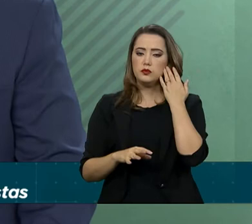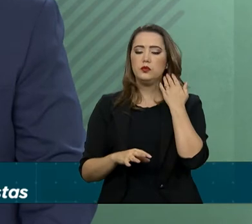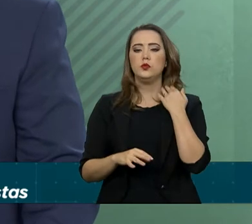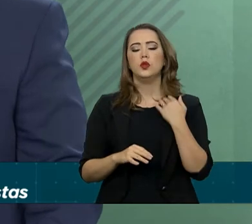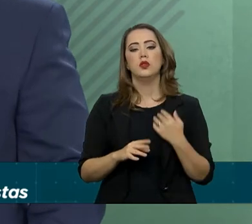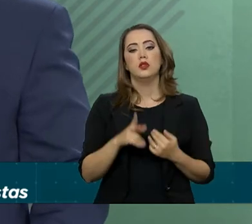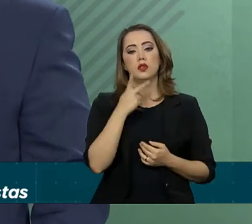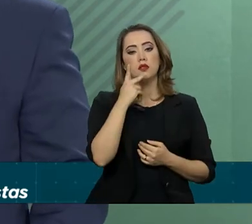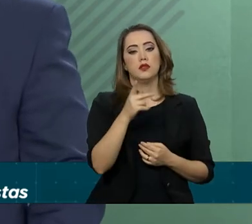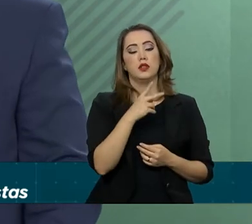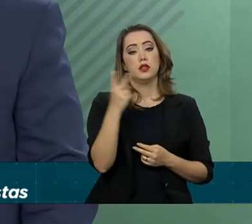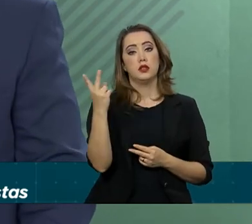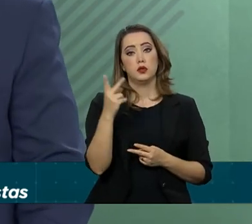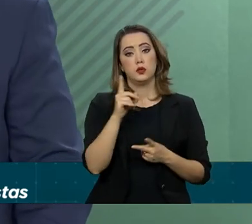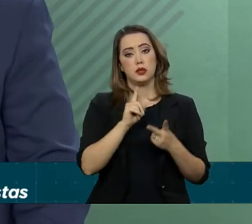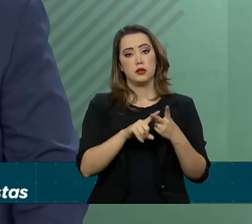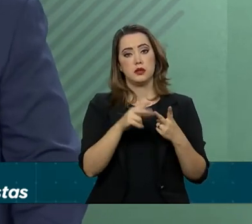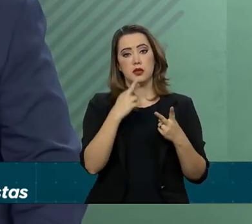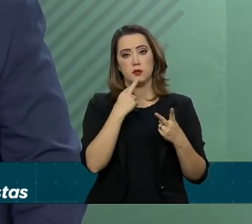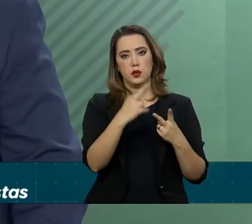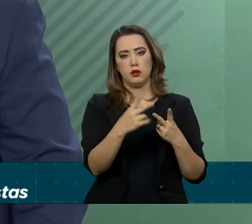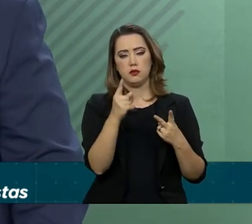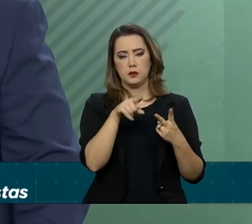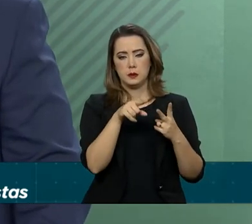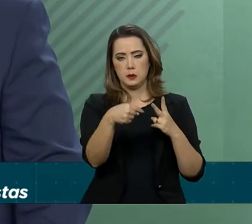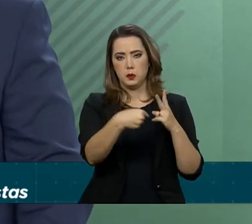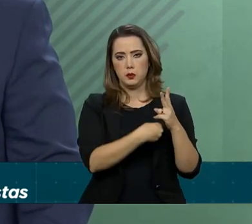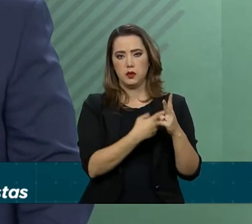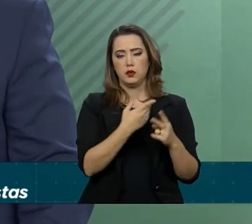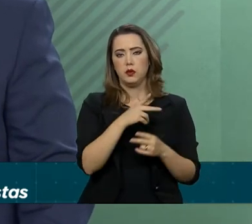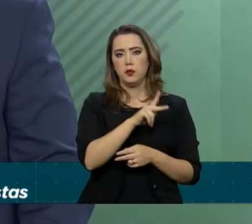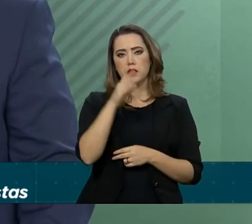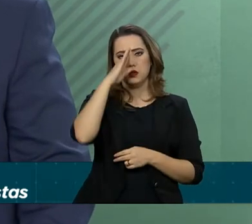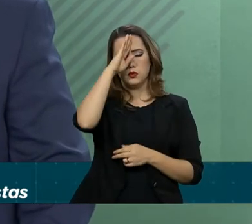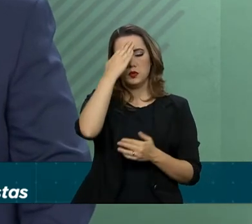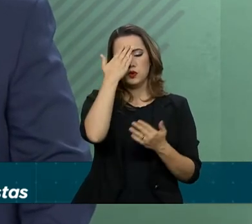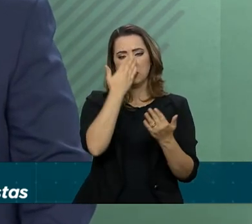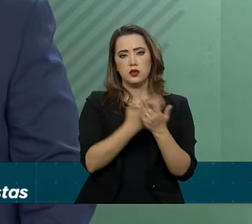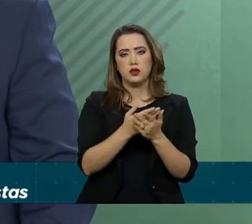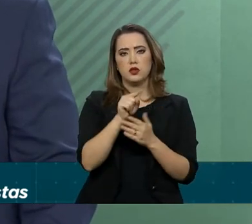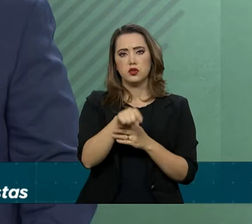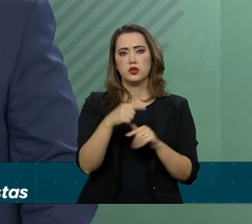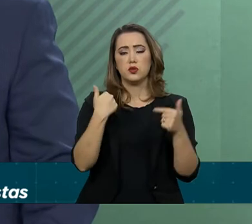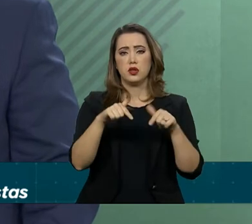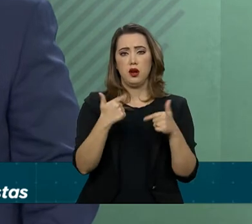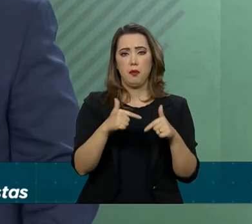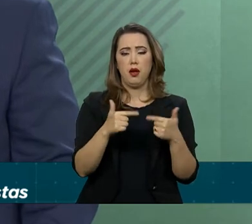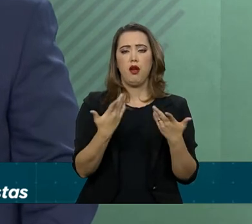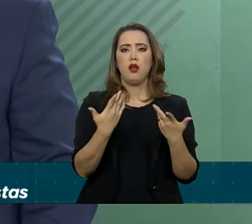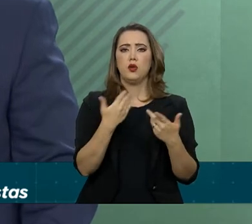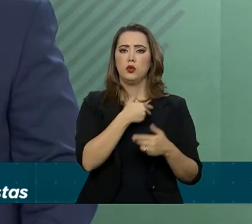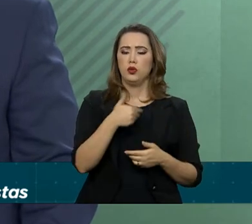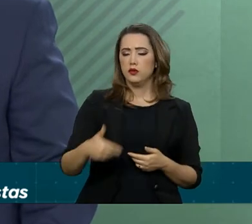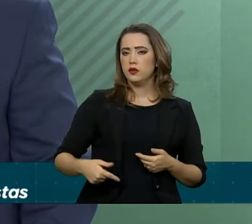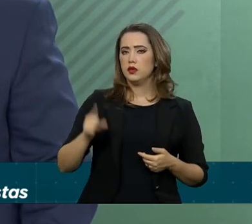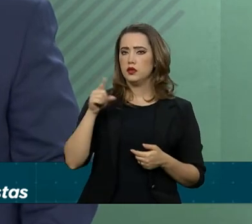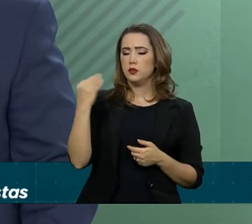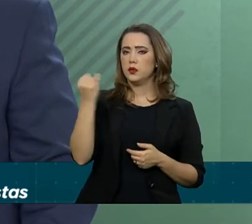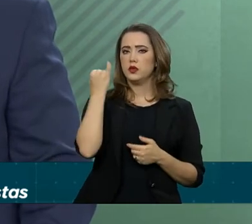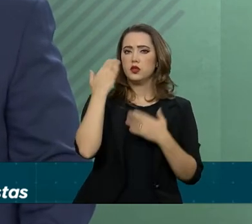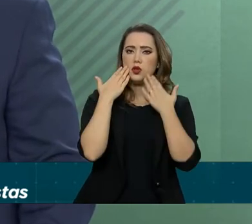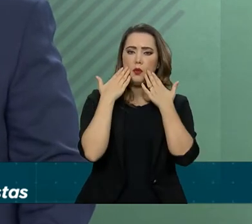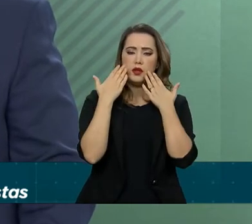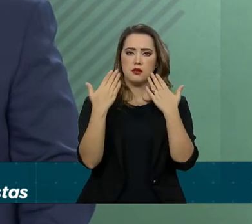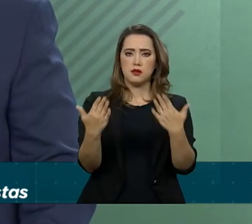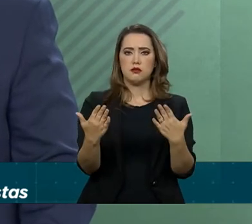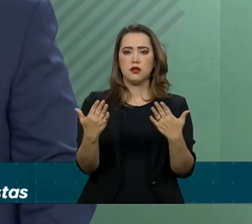Com relação à sua segunda pergunta, o presidente acredita que o exercício da função pública tem como premissa a exposição